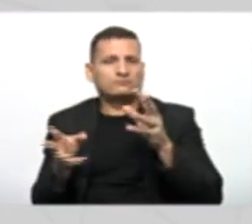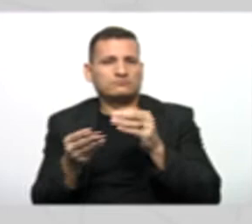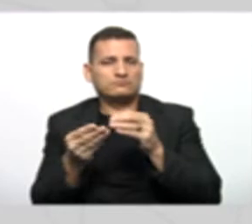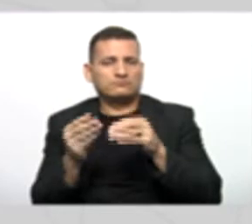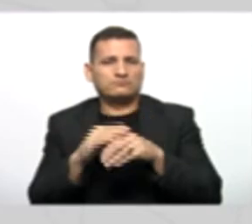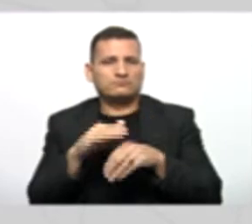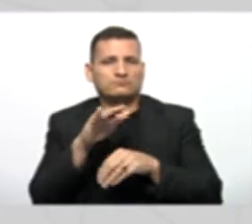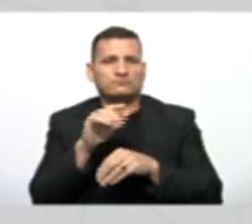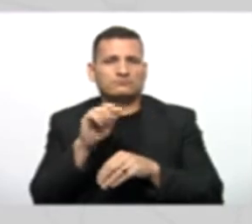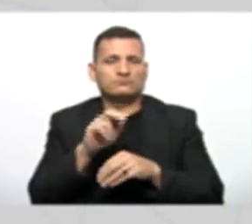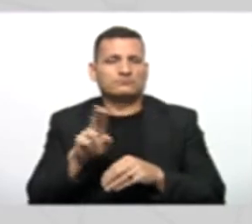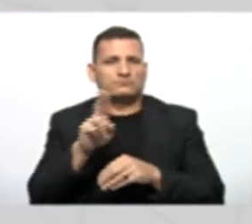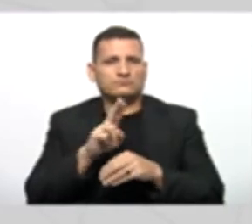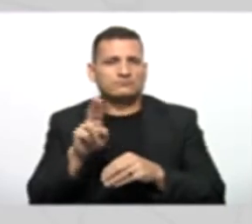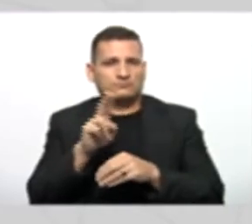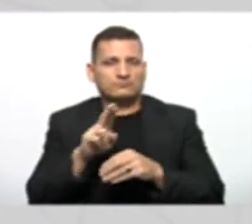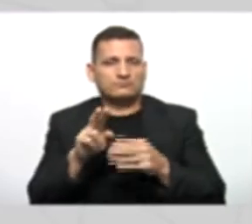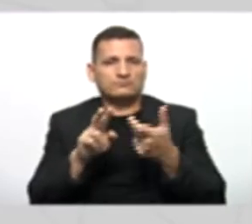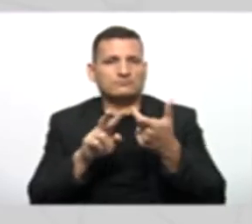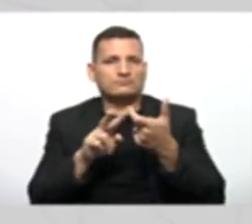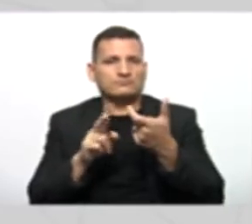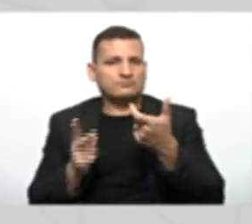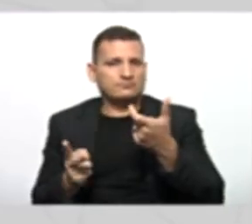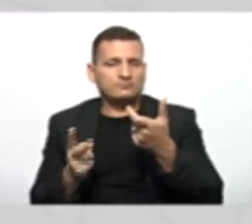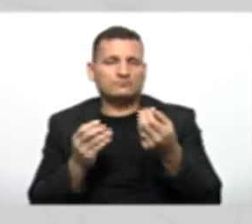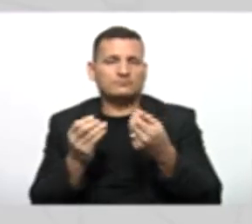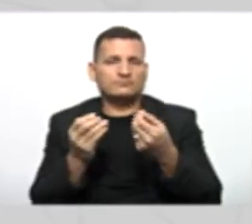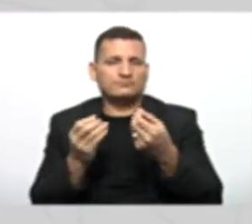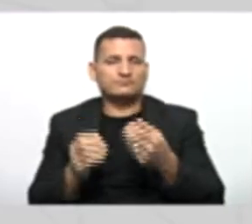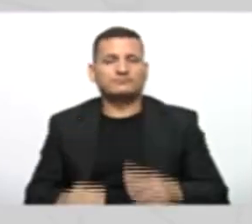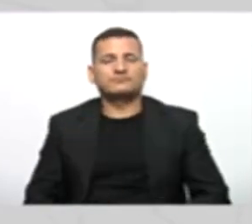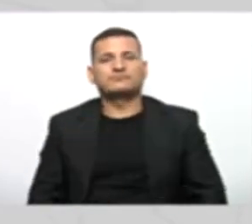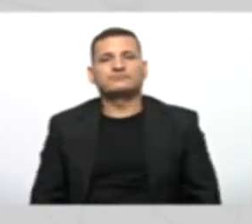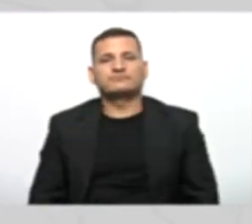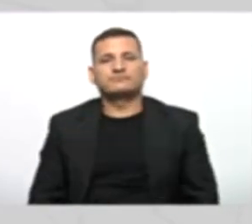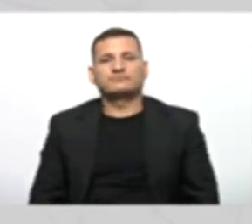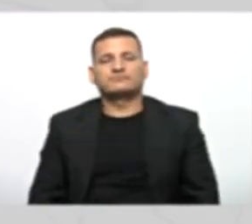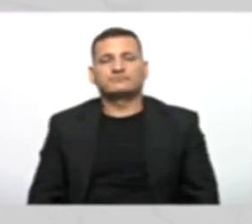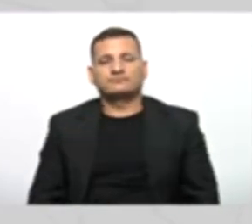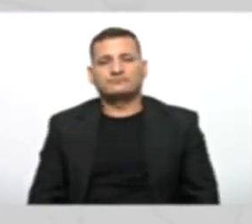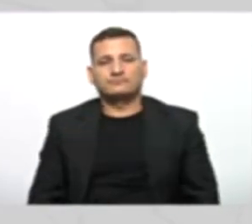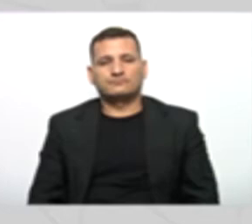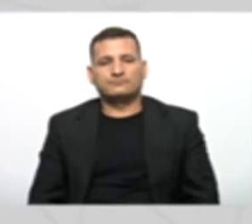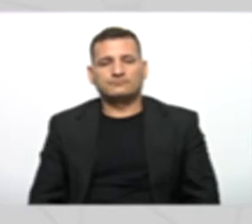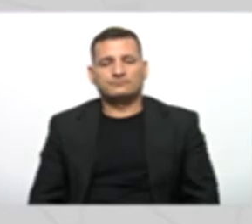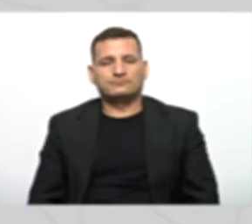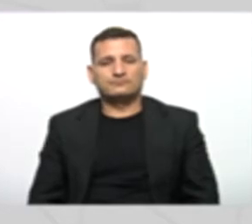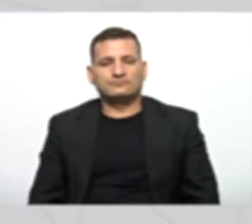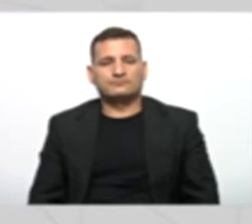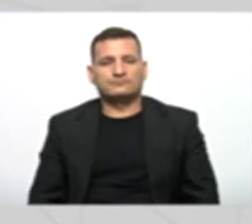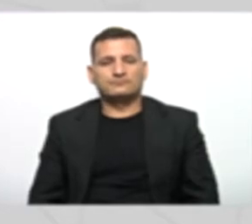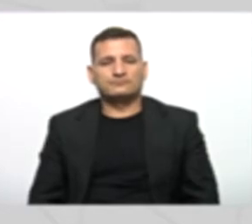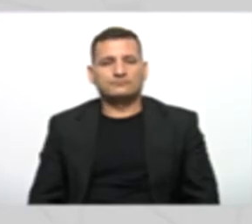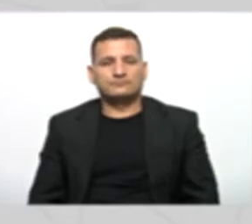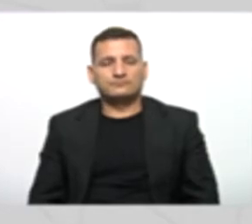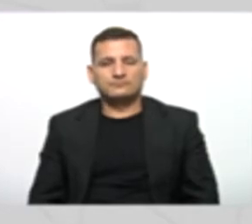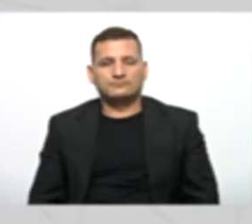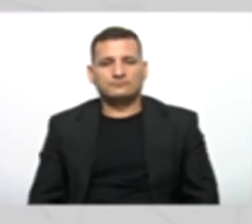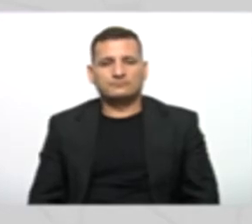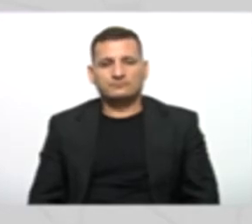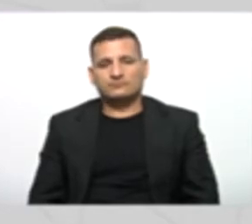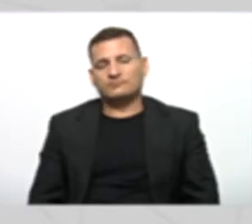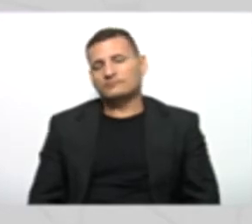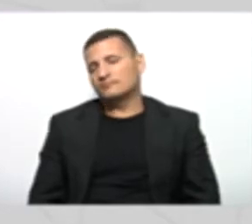utilizando o conceito de herança. Como assim, professor? Vocês concordam comigo que um objeto,